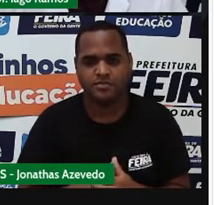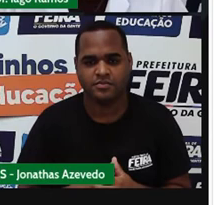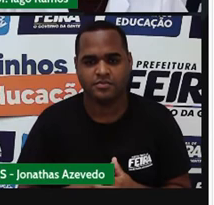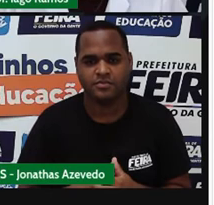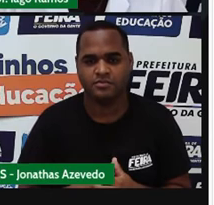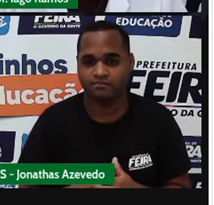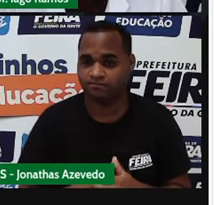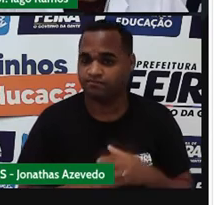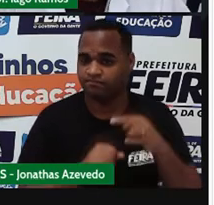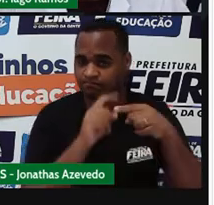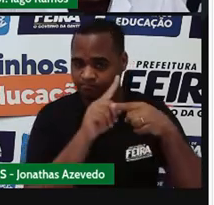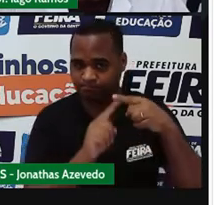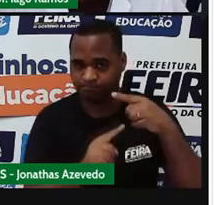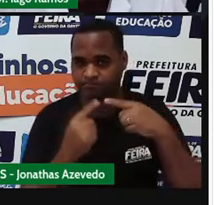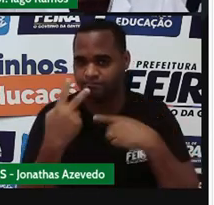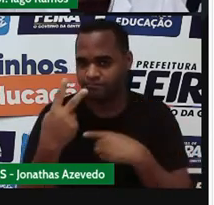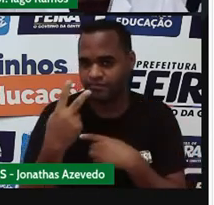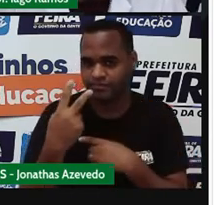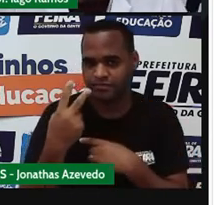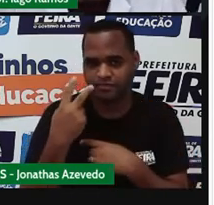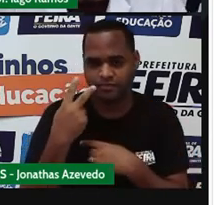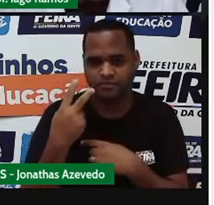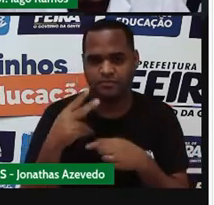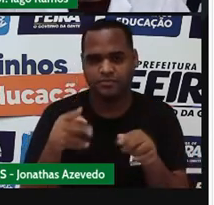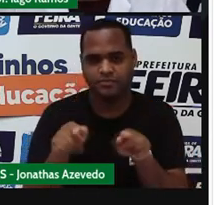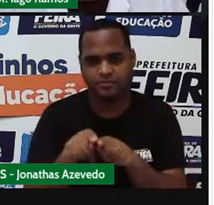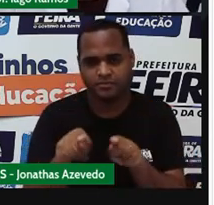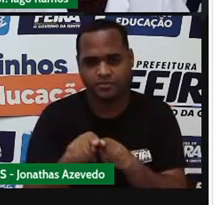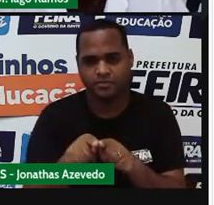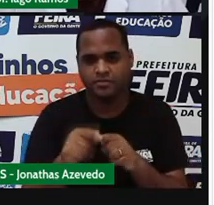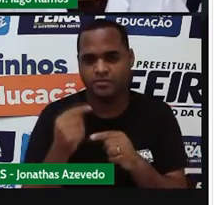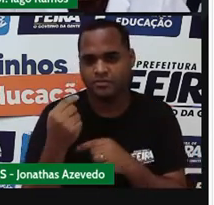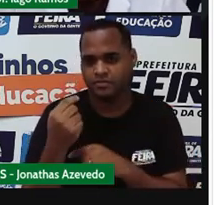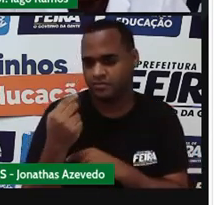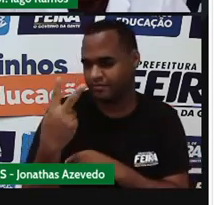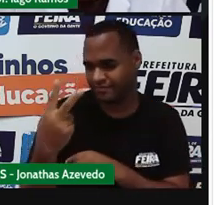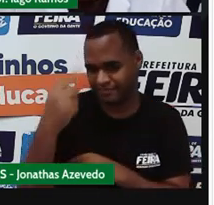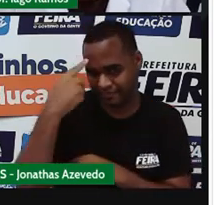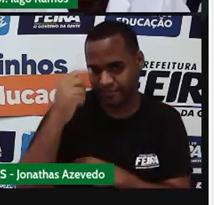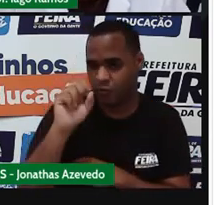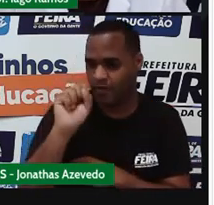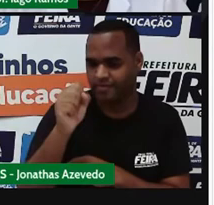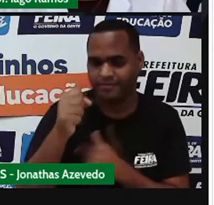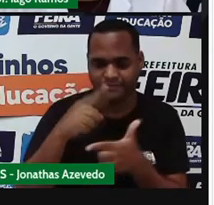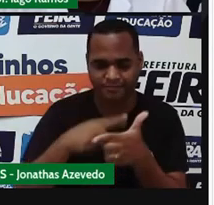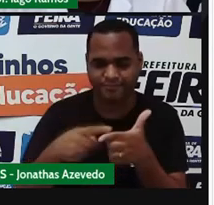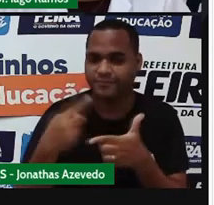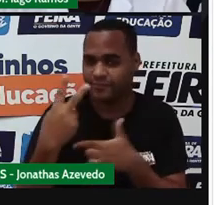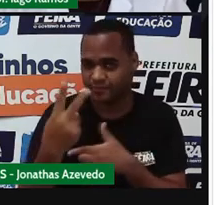e do outro lado também eu vou dividir por 2. Olha só o que é que a gente vai ter ali.